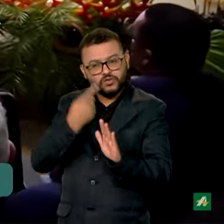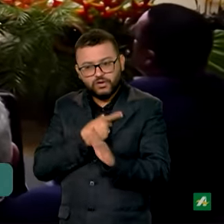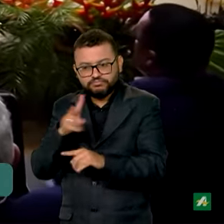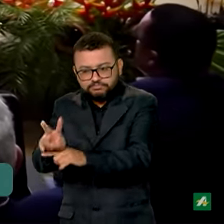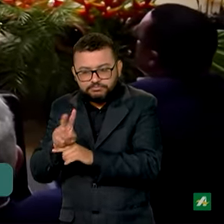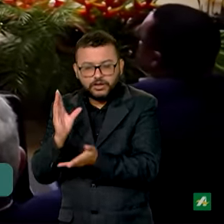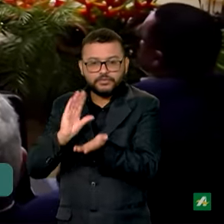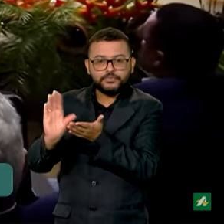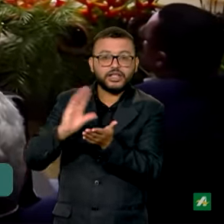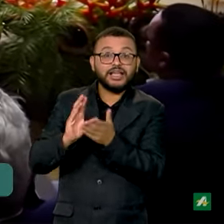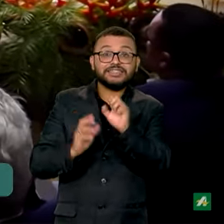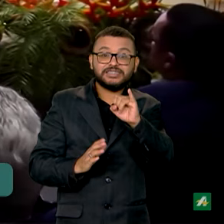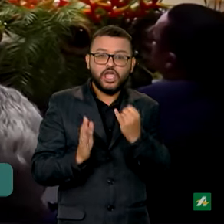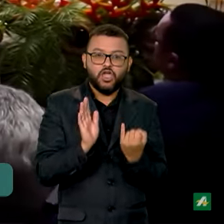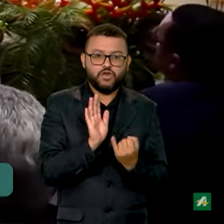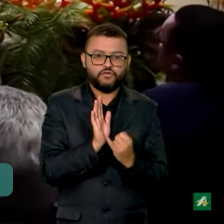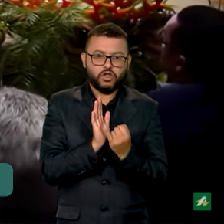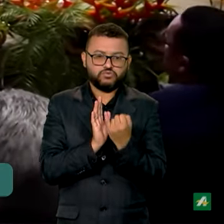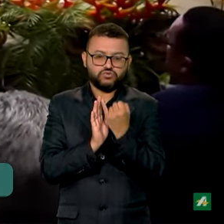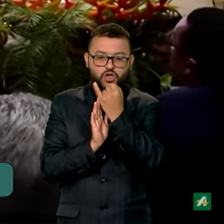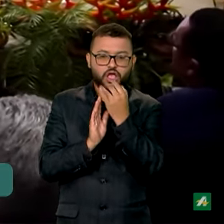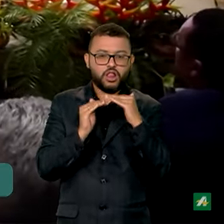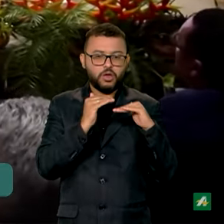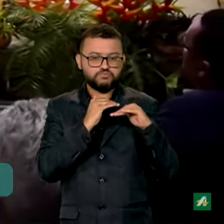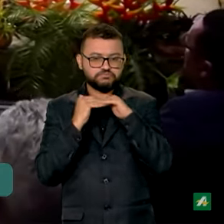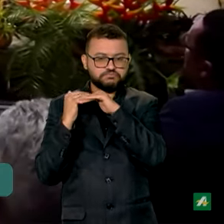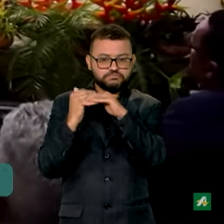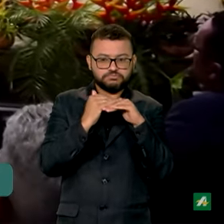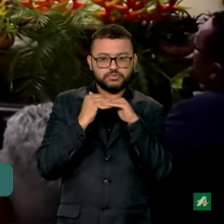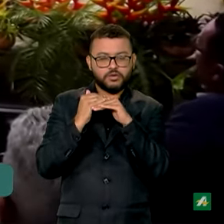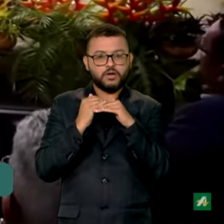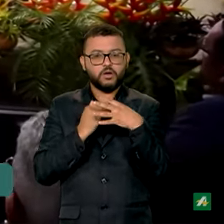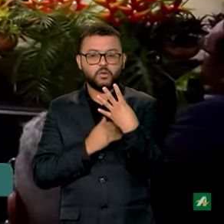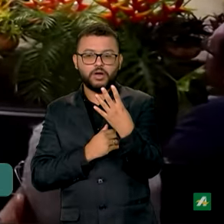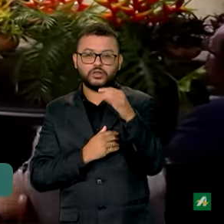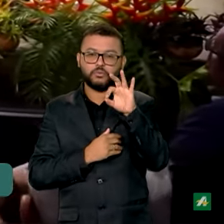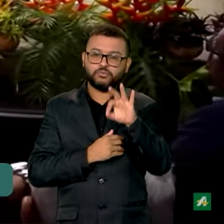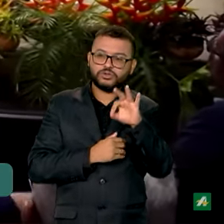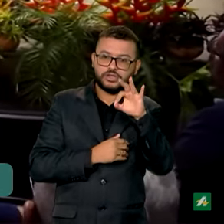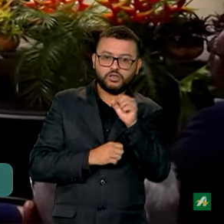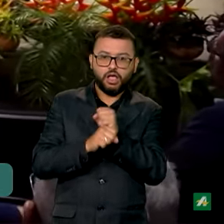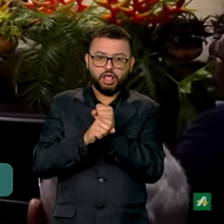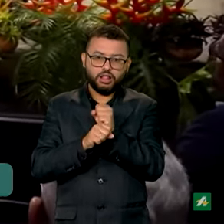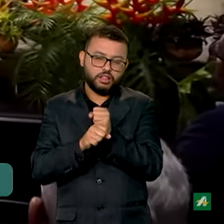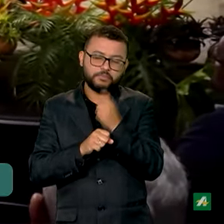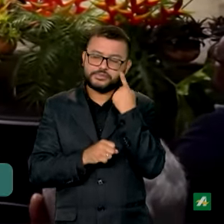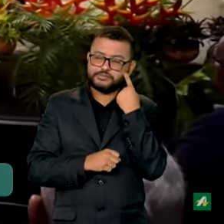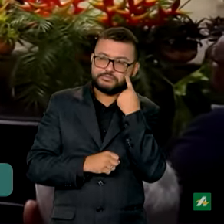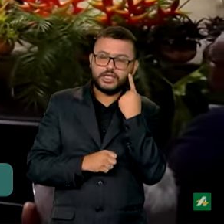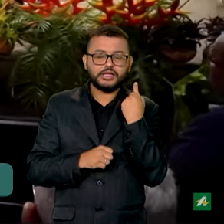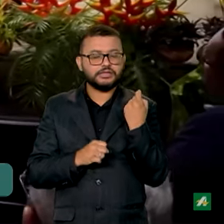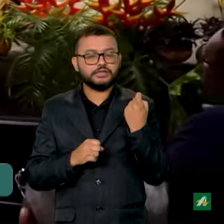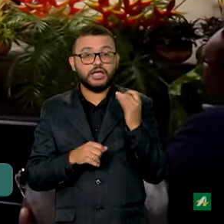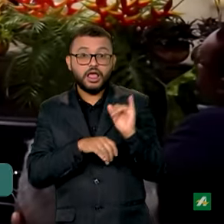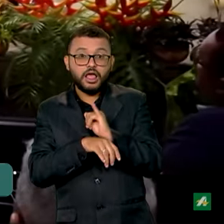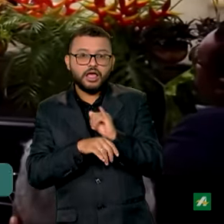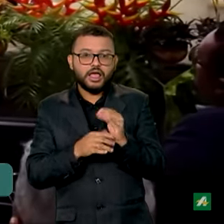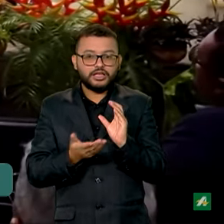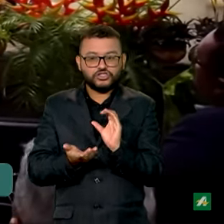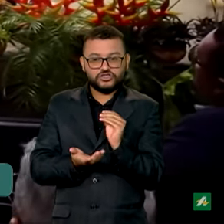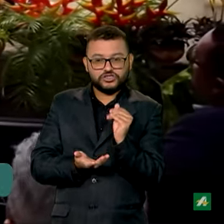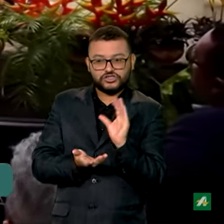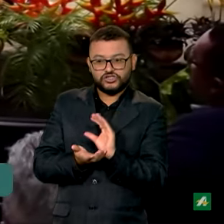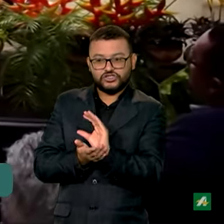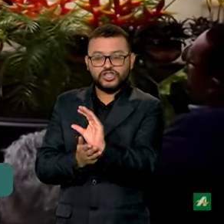inflação, graças a Deus, e muito trabalho estabilizado, em torno de 4% ao ano, então imagine você emprestar dinheiro